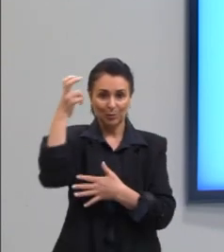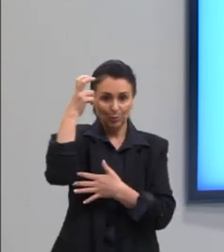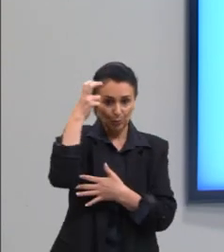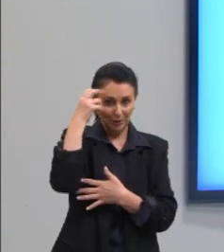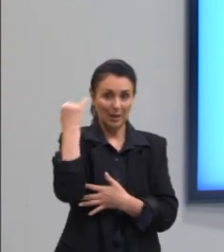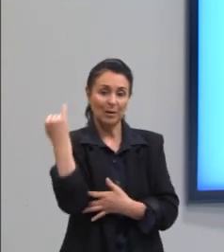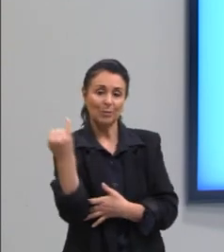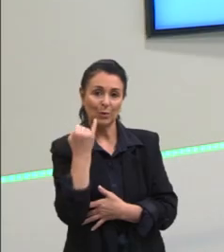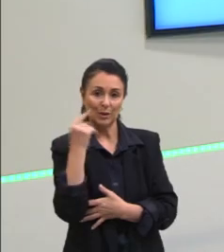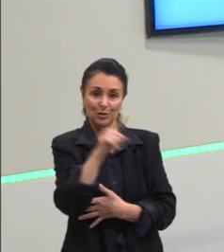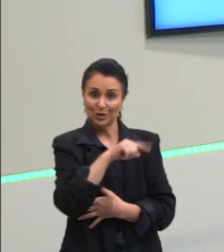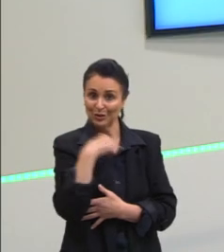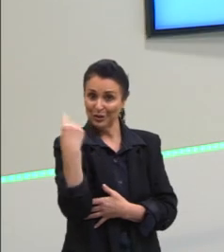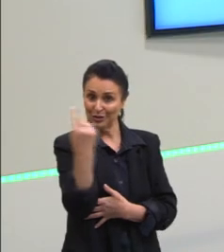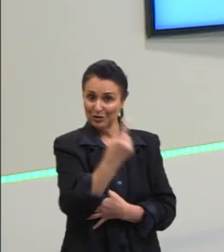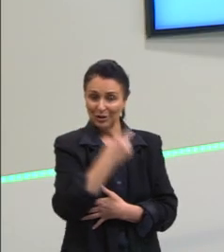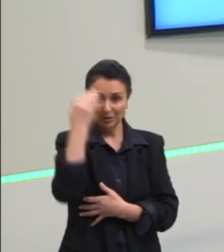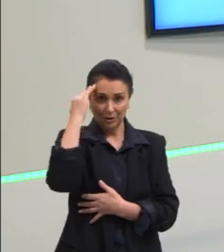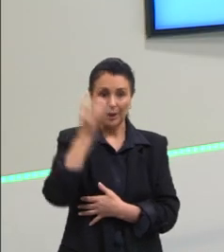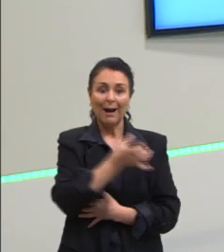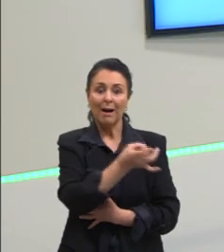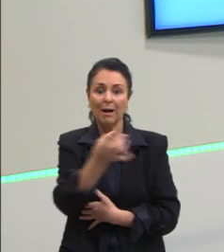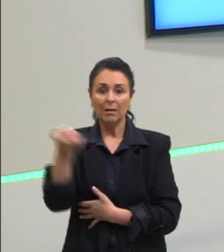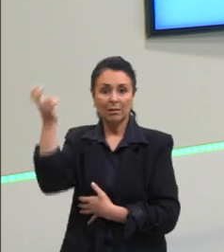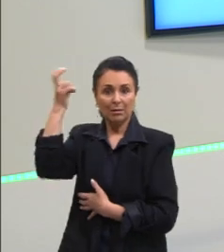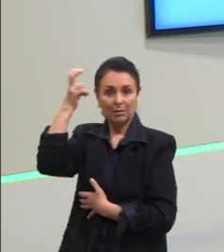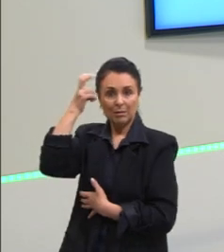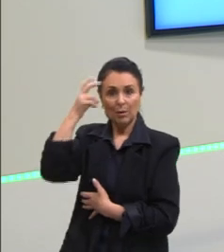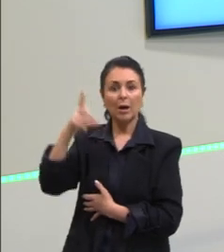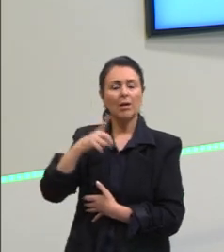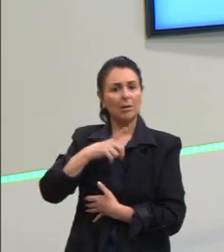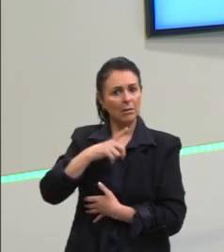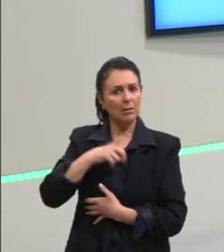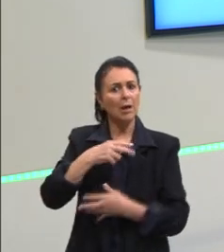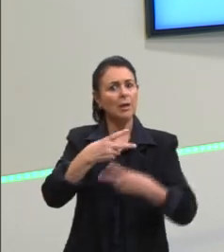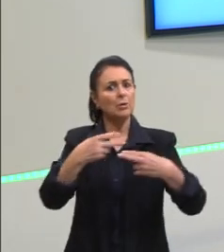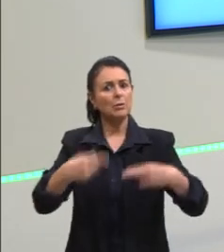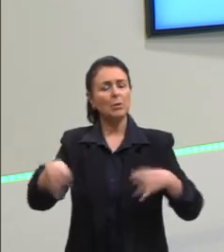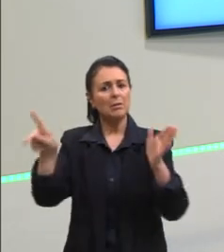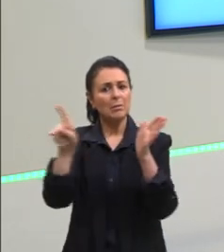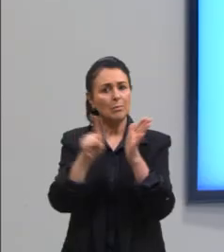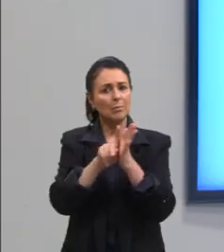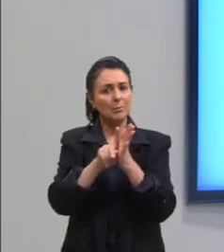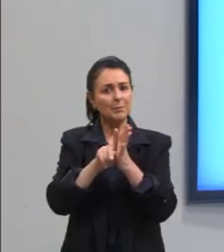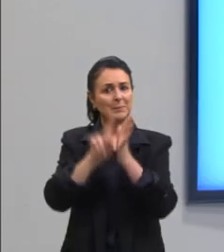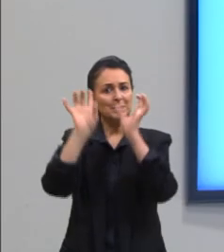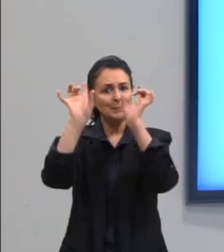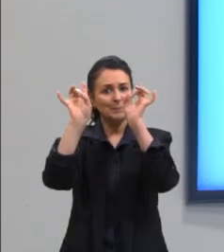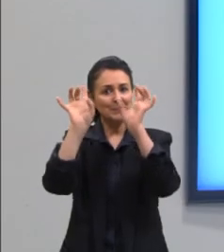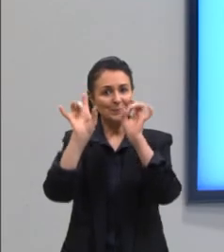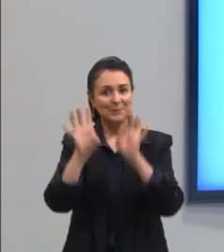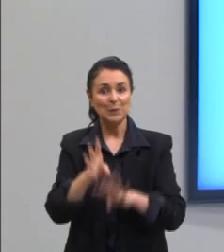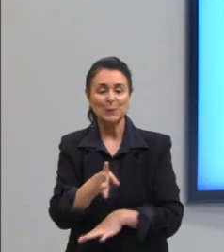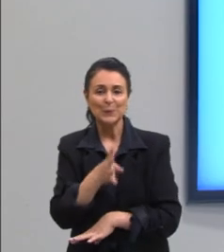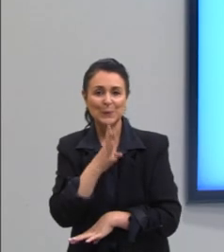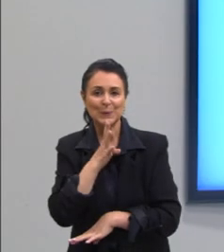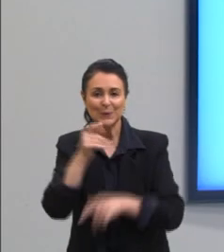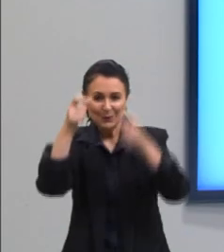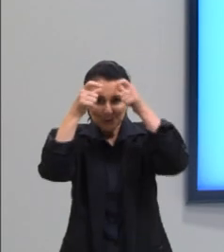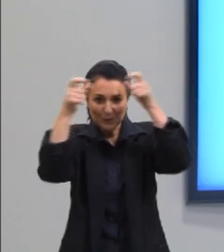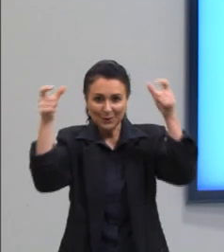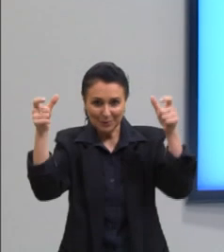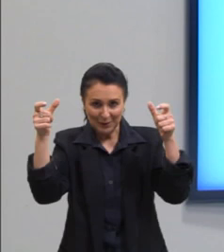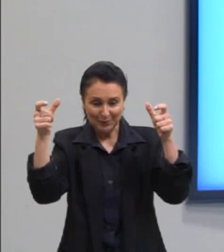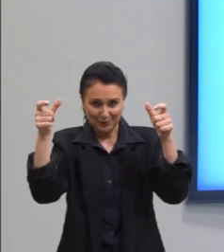que a gente entenda isso, que cada cultura tem a sua especificidade. Desta forma, os conhecimentos relacionados à teoria dos